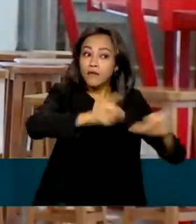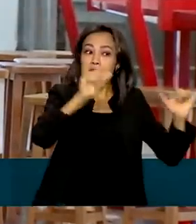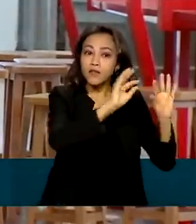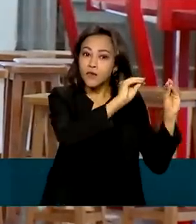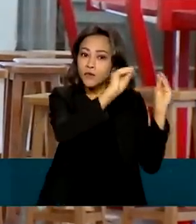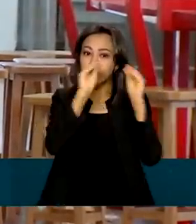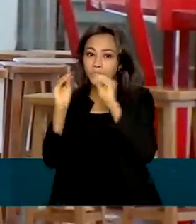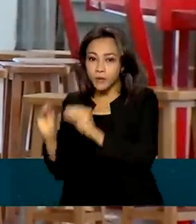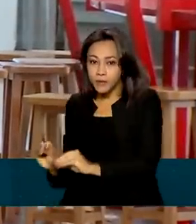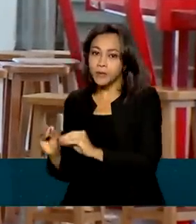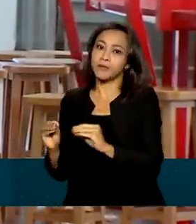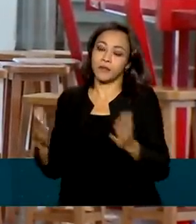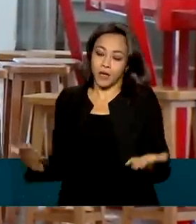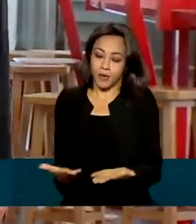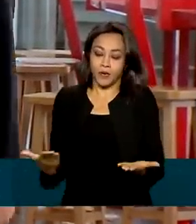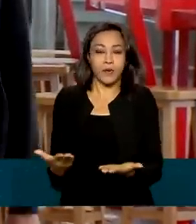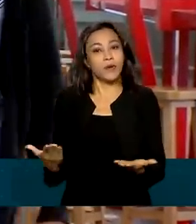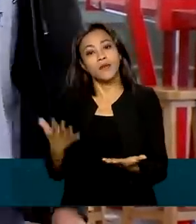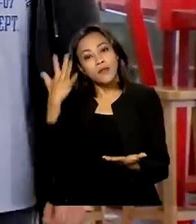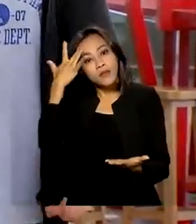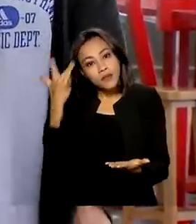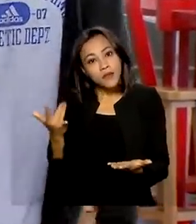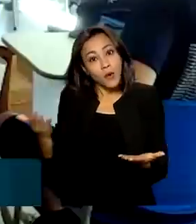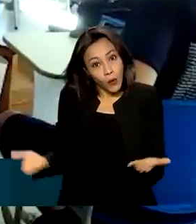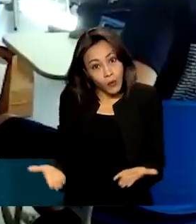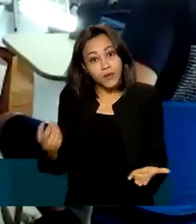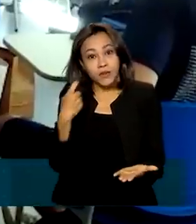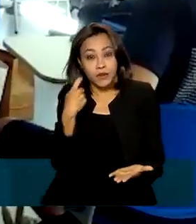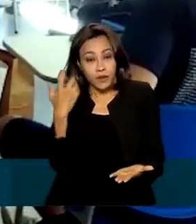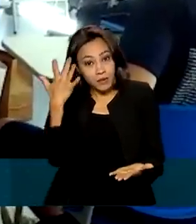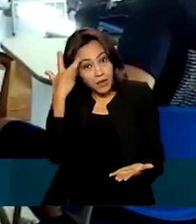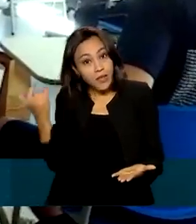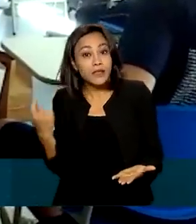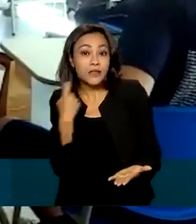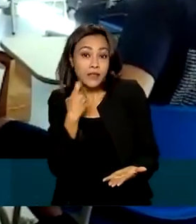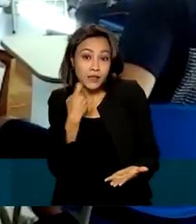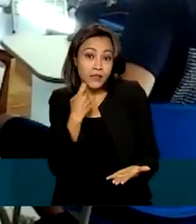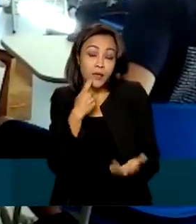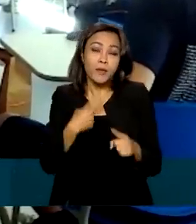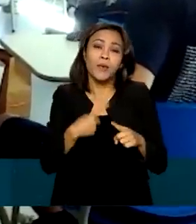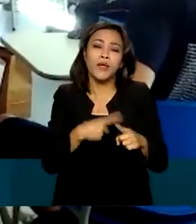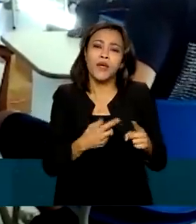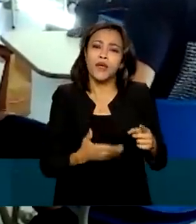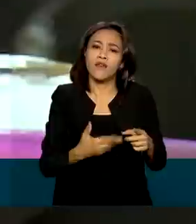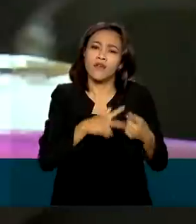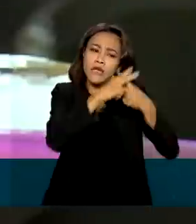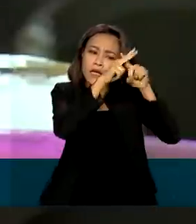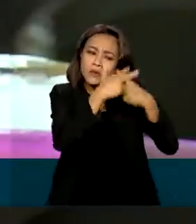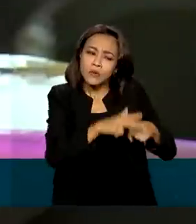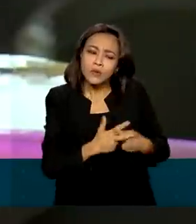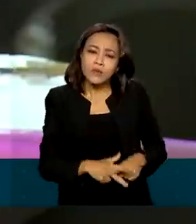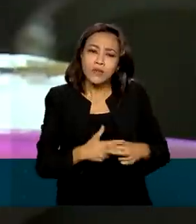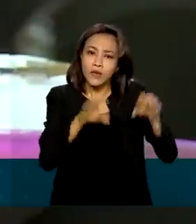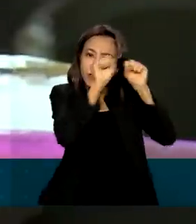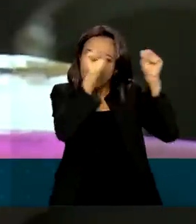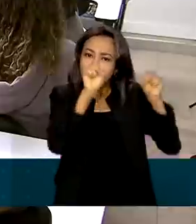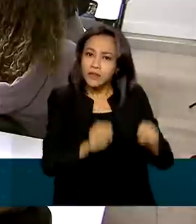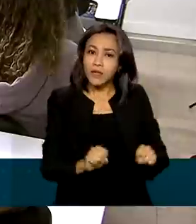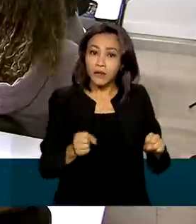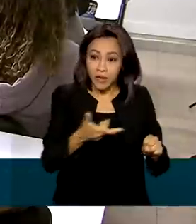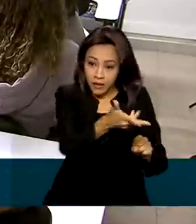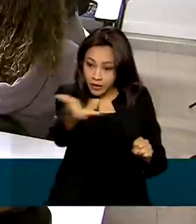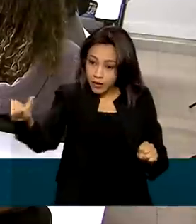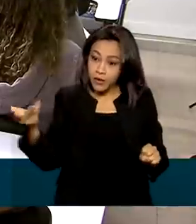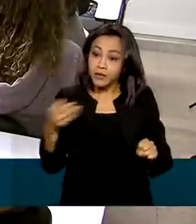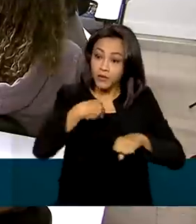11h59min de amanhã, sexta-feira. Isso porque foram feitos alguns ajustes no sistema e os candidatos